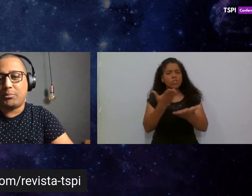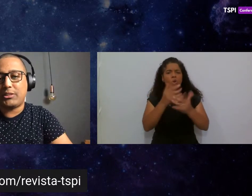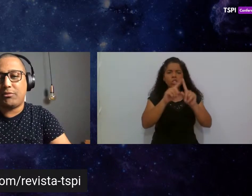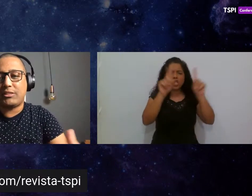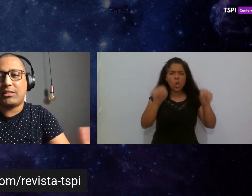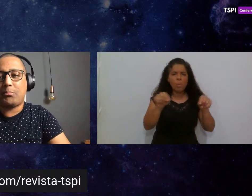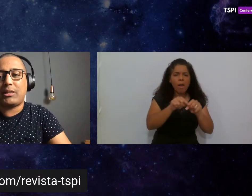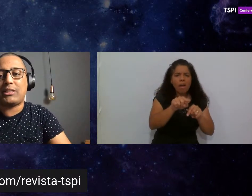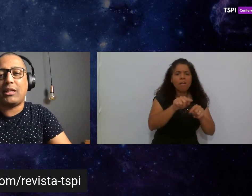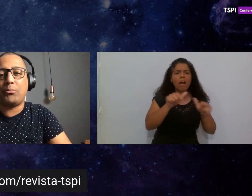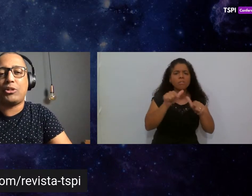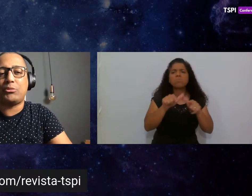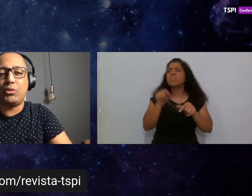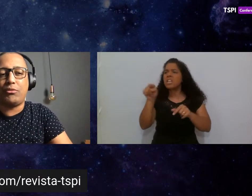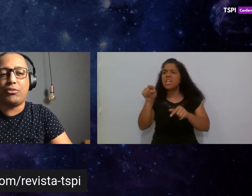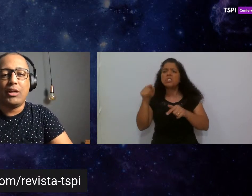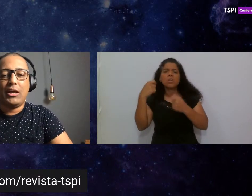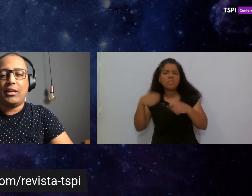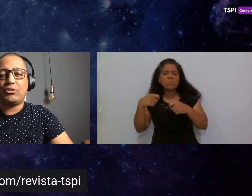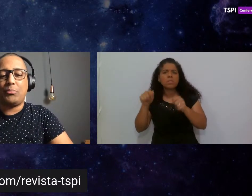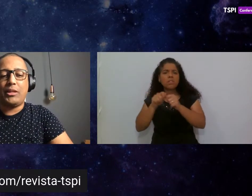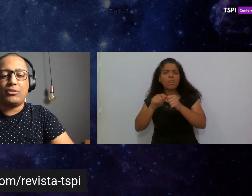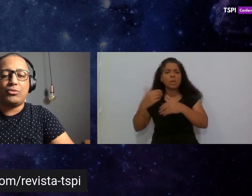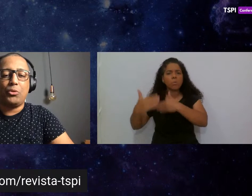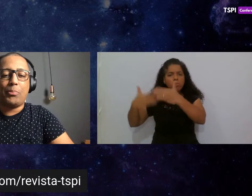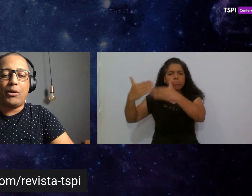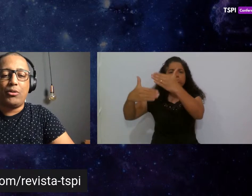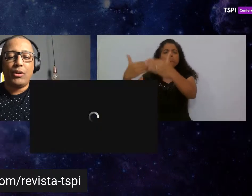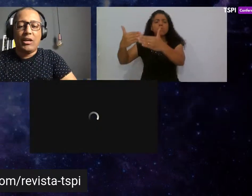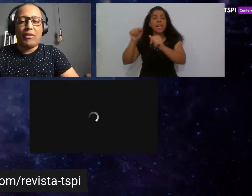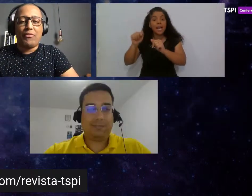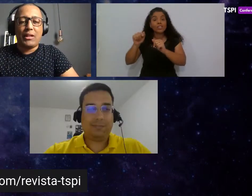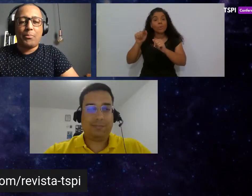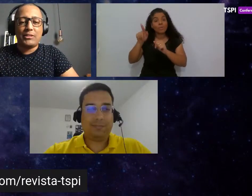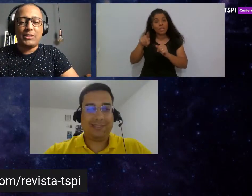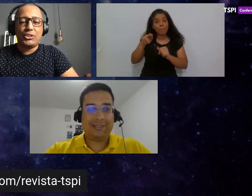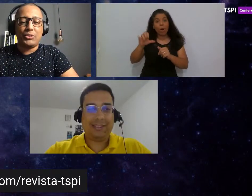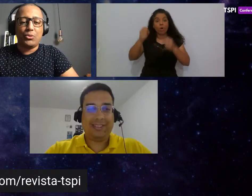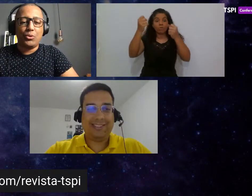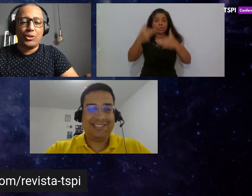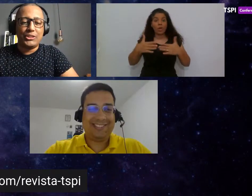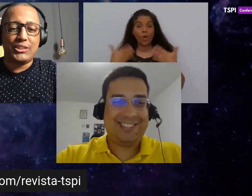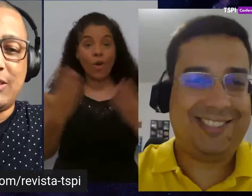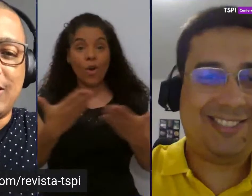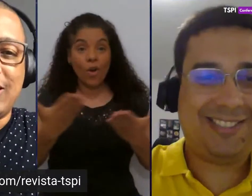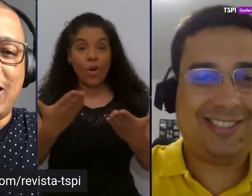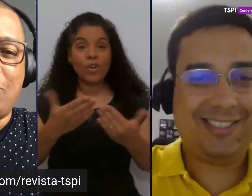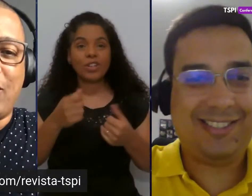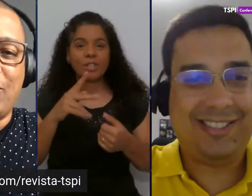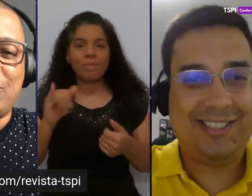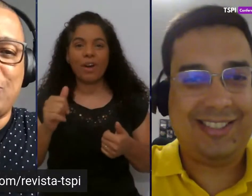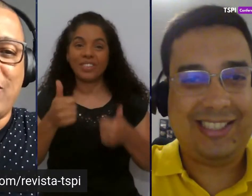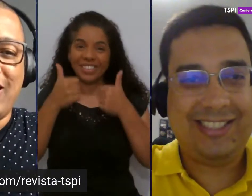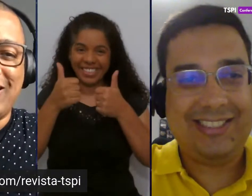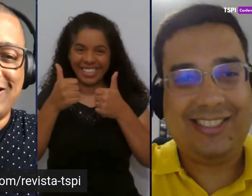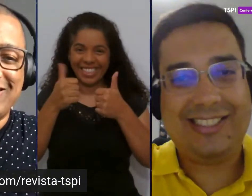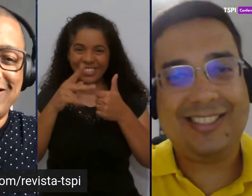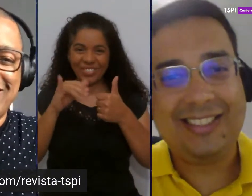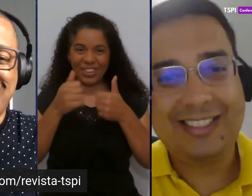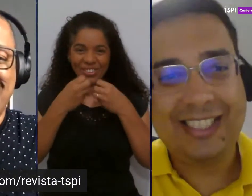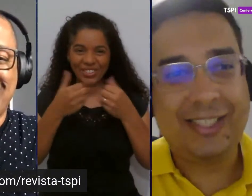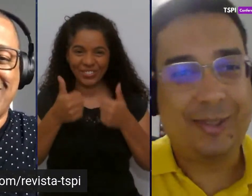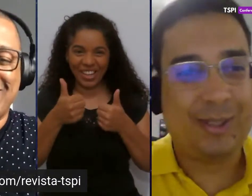daqui é o que você precisa fazer para chegar no próximo nível. E é sobre isso que o Paulo vai falar para a gente hoje. E aí, Paulo, tudo bem?